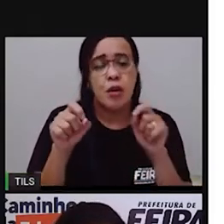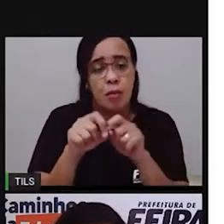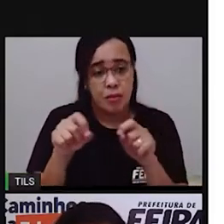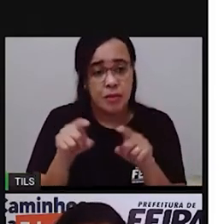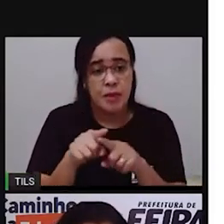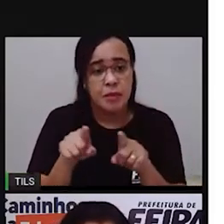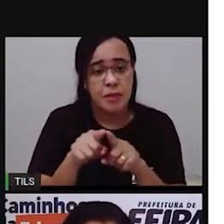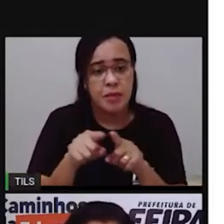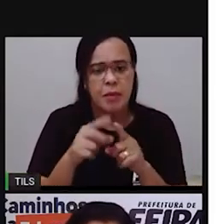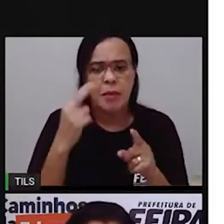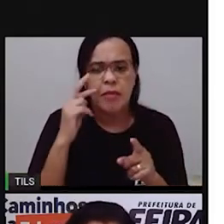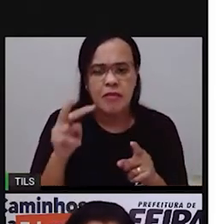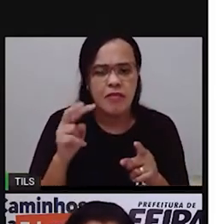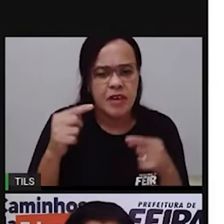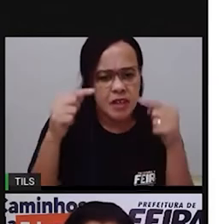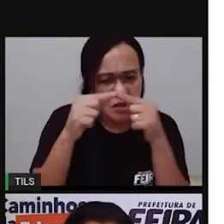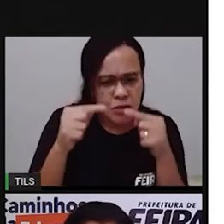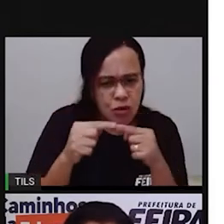casa tá